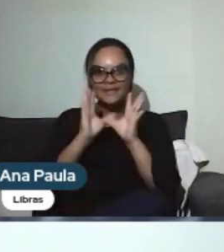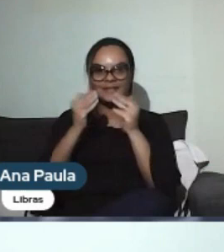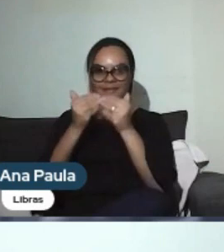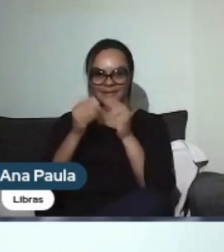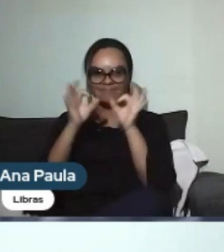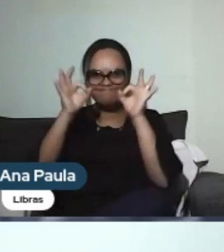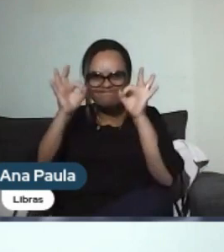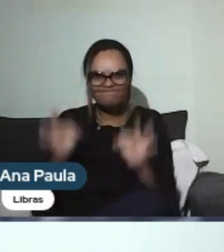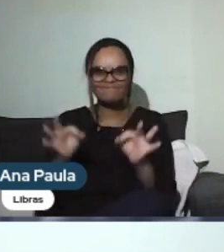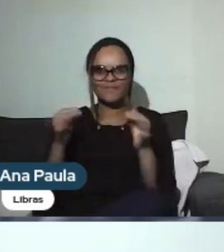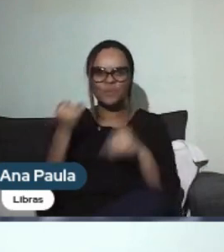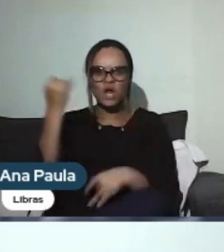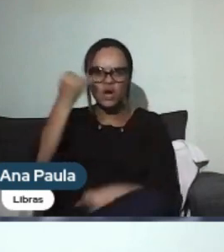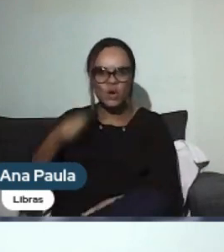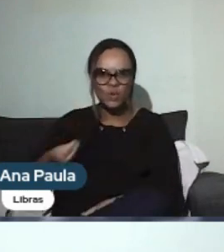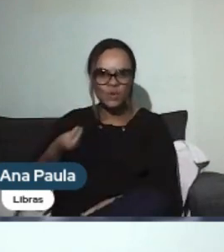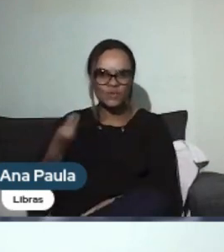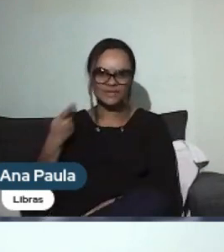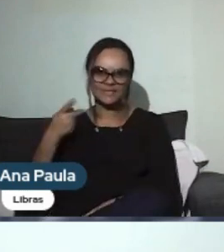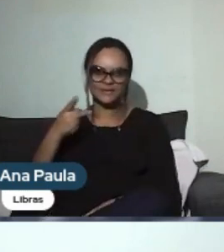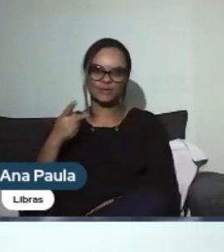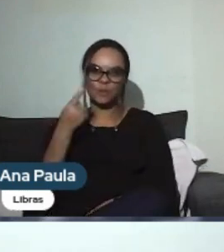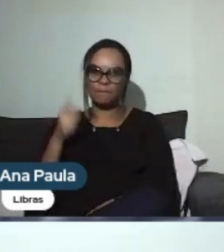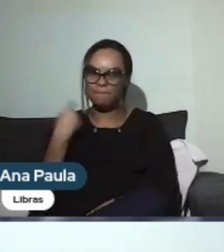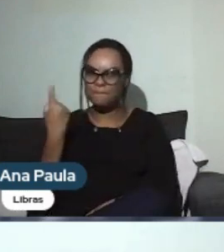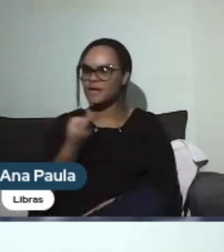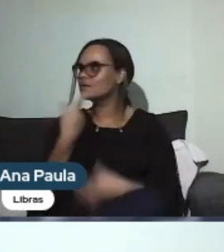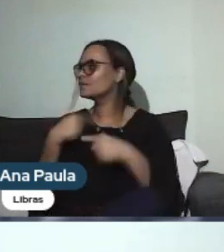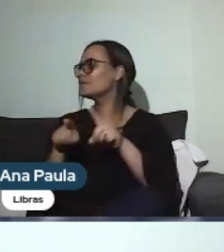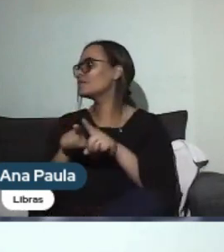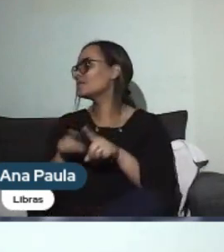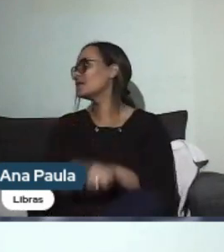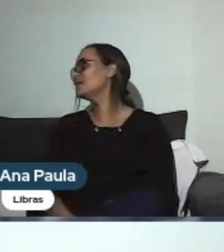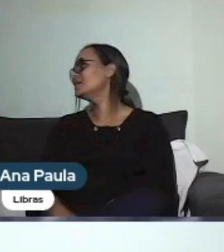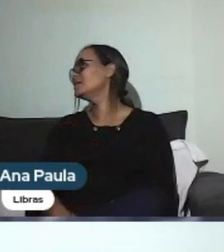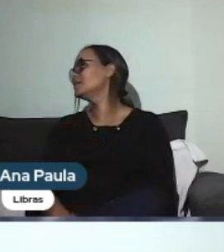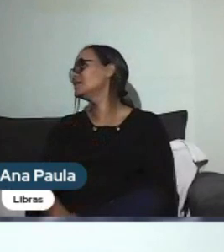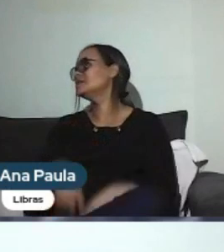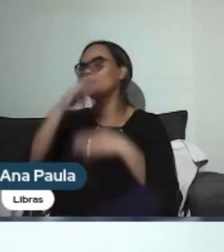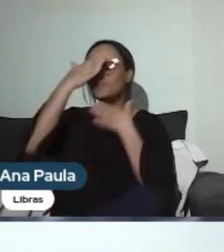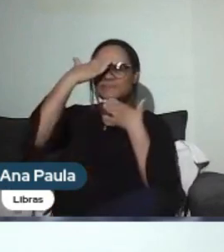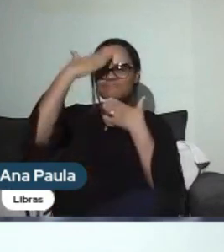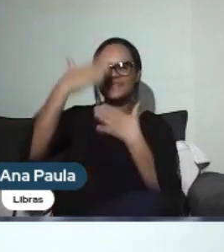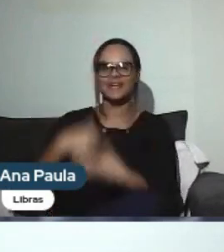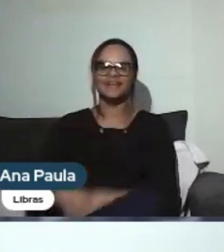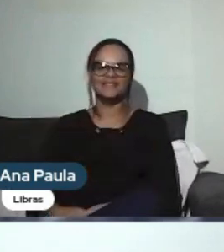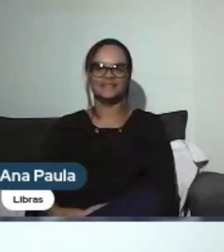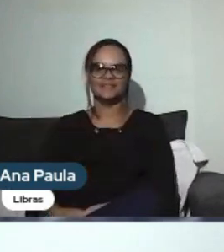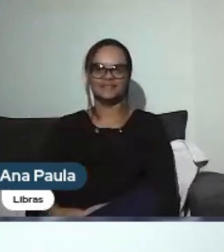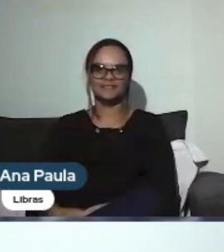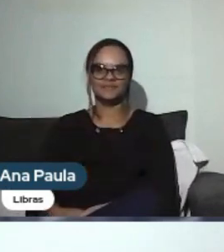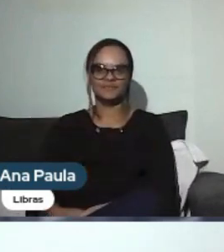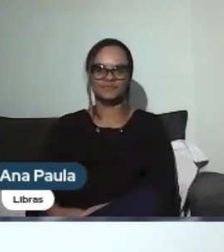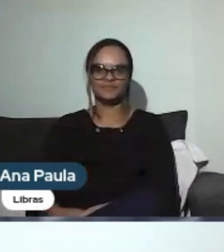vai ser de grande importância para nós aí, para faz mais a nossa fonte aí. E aí, muito obrigada mesmo, Abraão, faço suas,